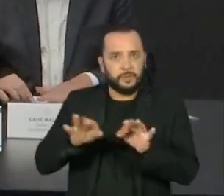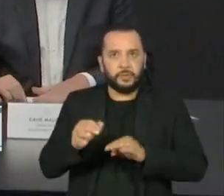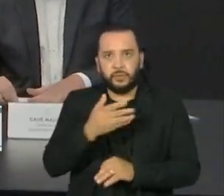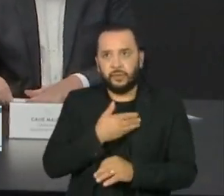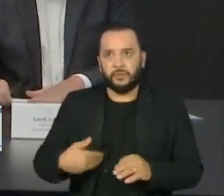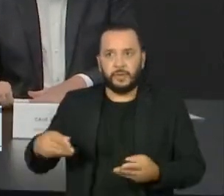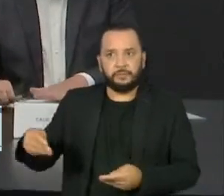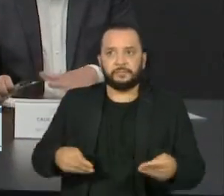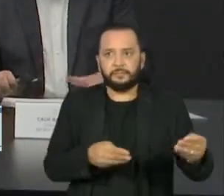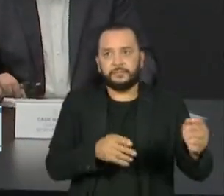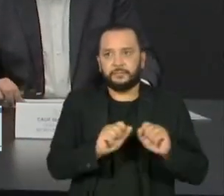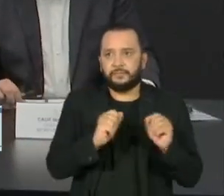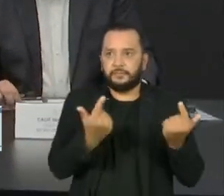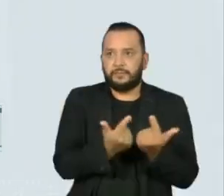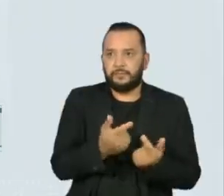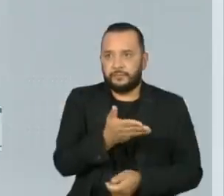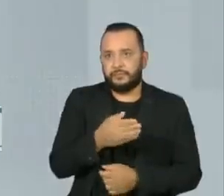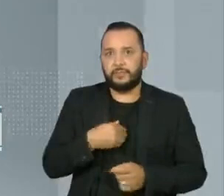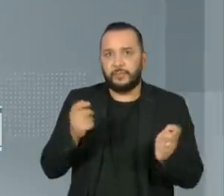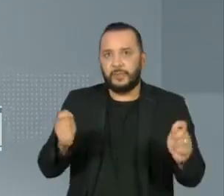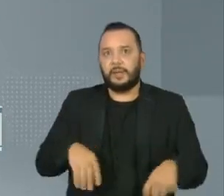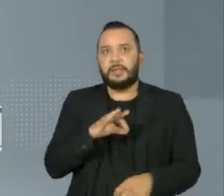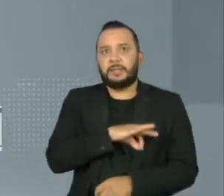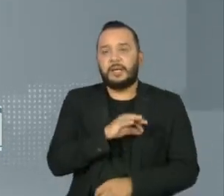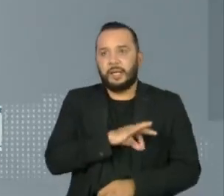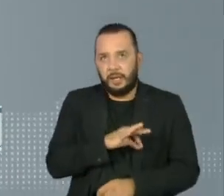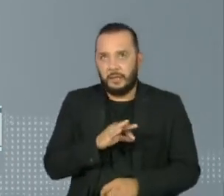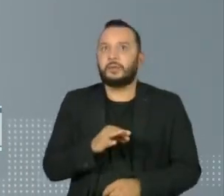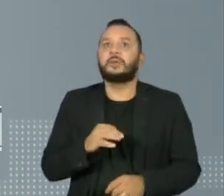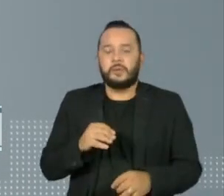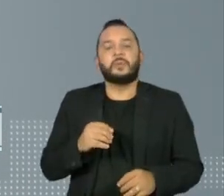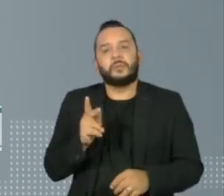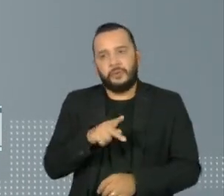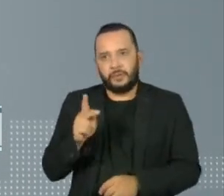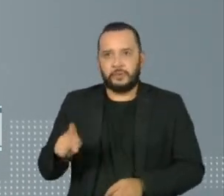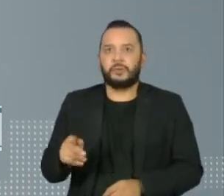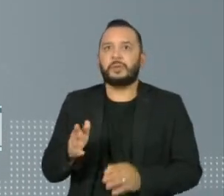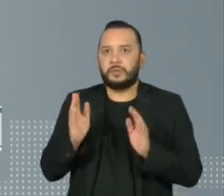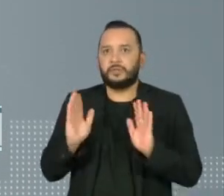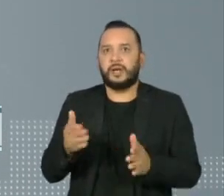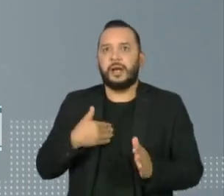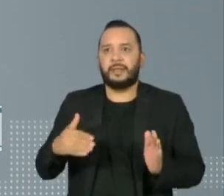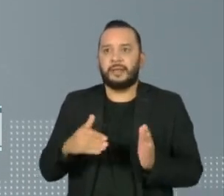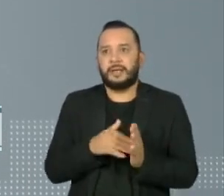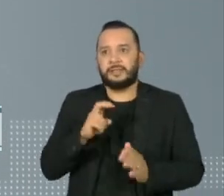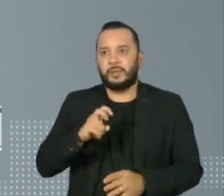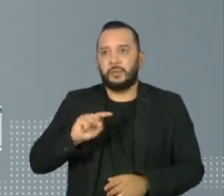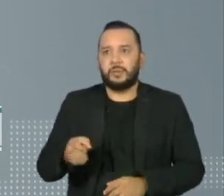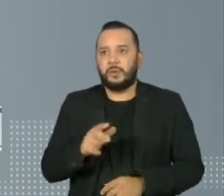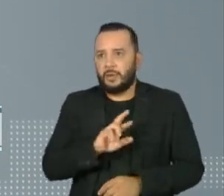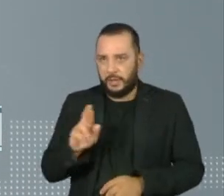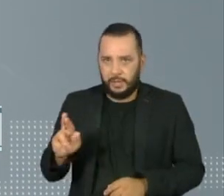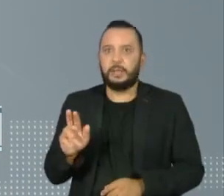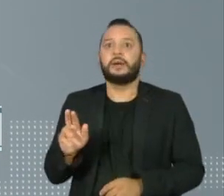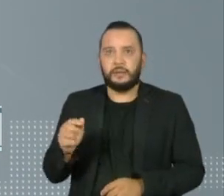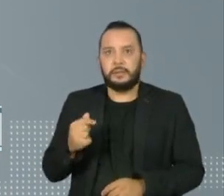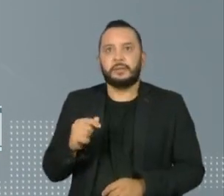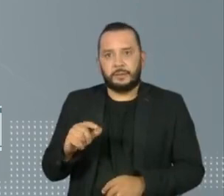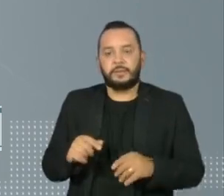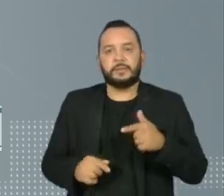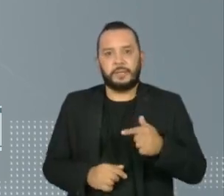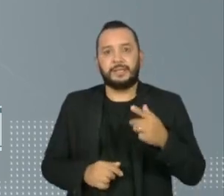enviado à Assembleia Legislativa prevê aumentar o piso inicial da carreira de professores do Estado para até 5 mil reais, um ganho de